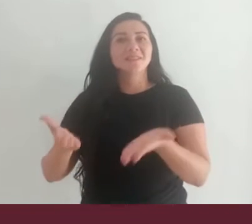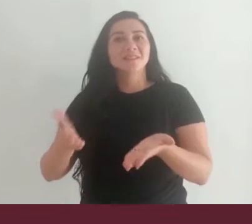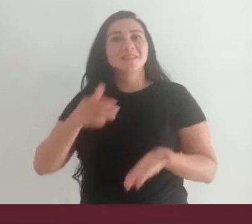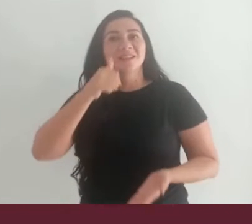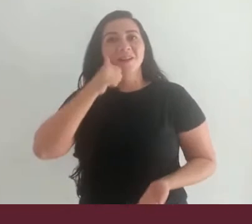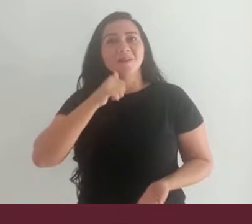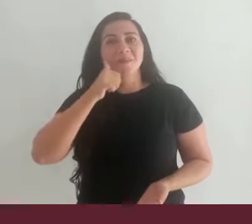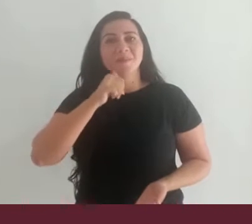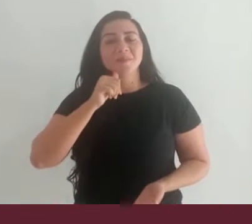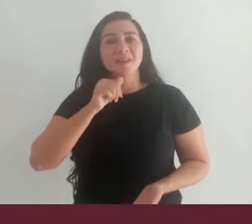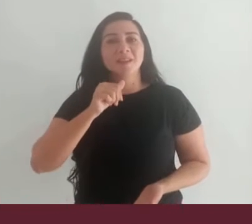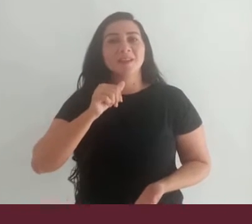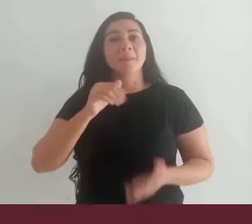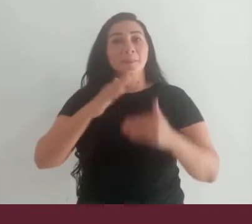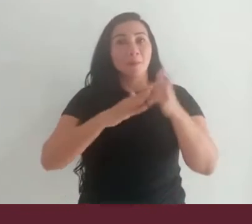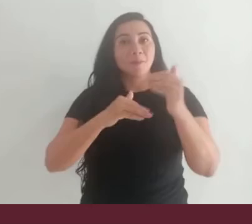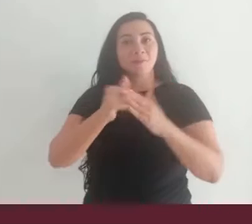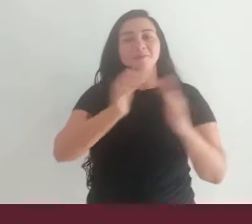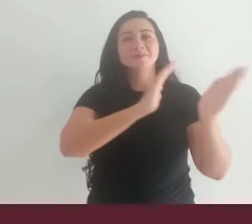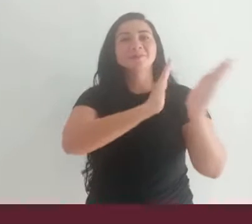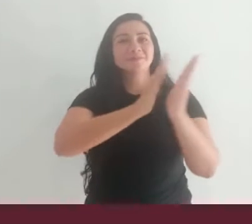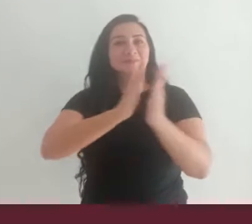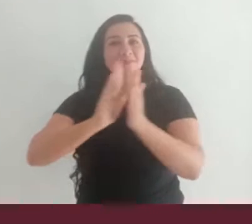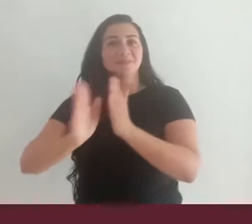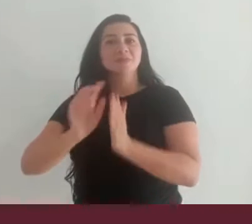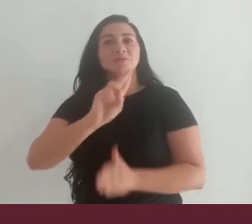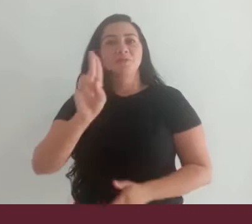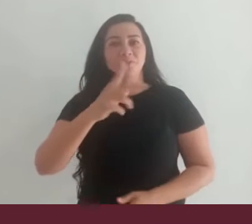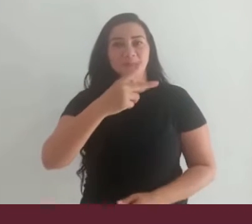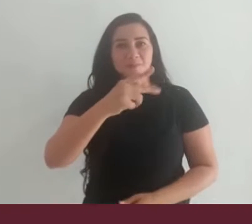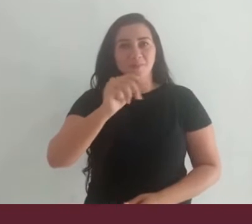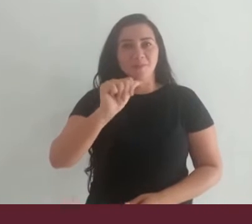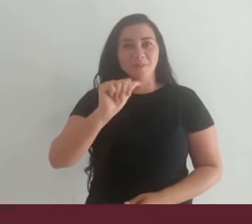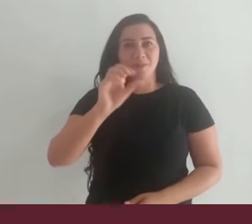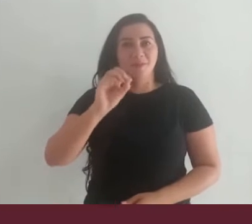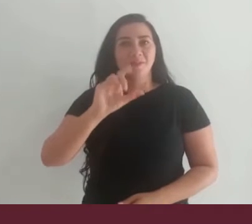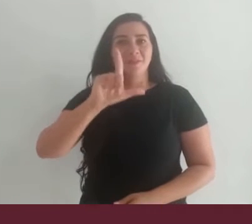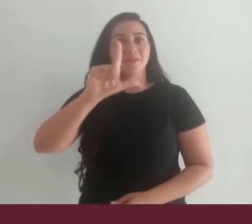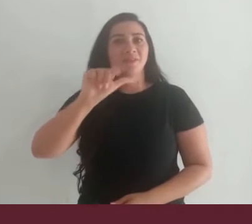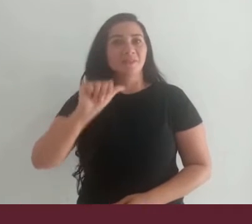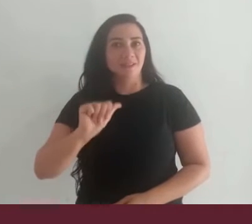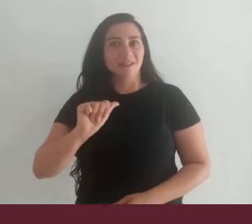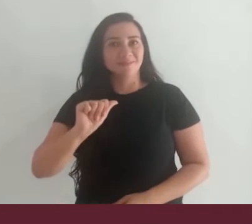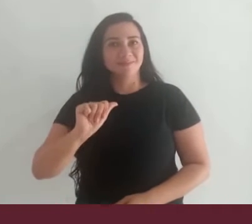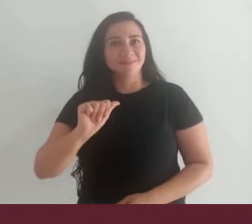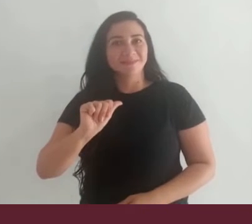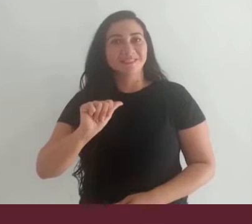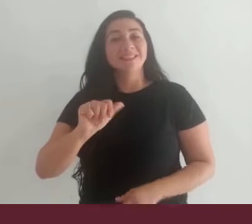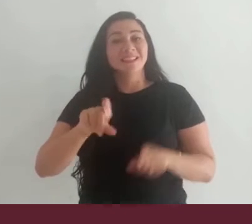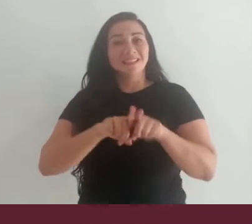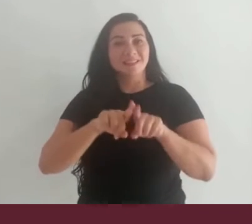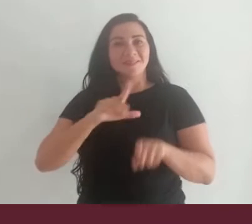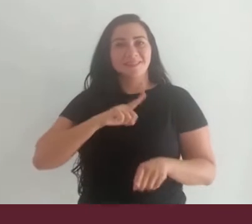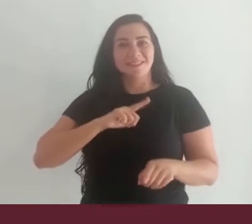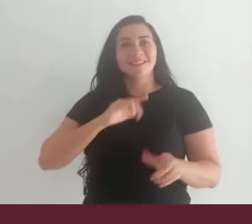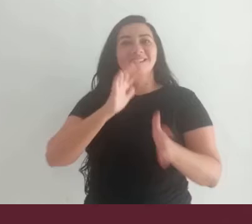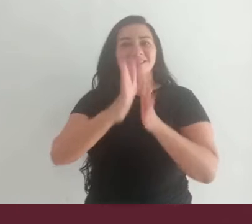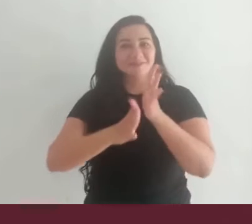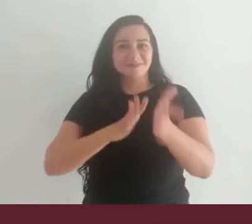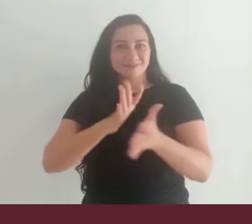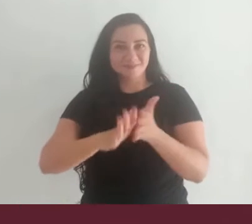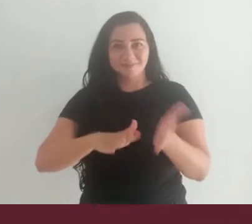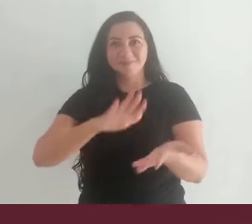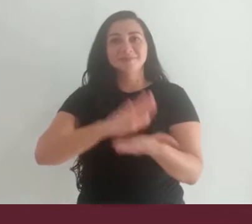A nossa convidada será a bibliotecária Paola Nascimento. Como sempre, iremos estar